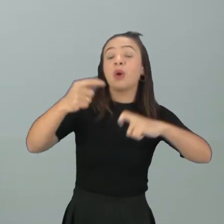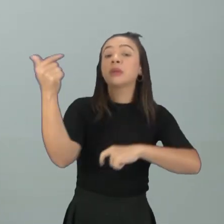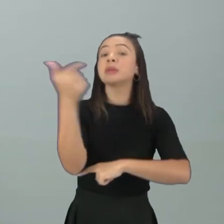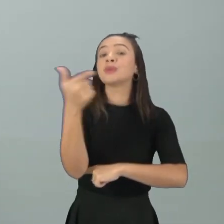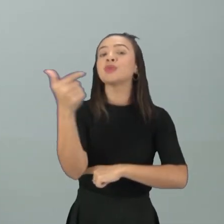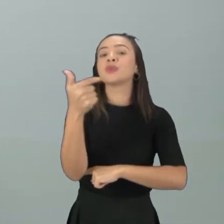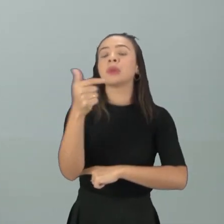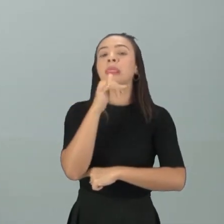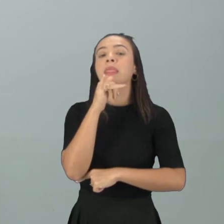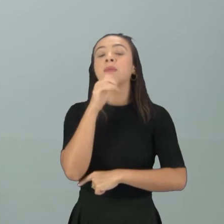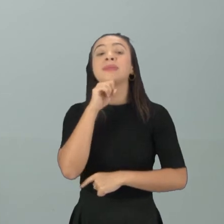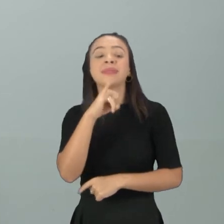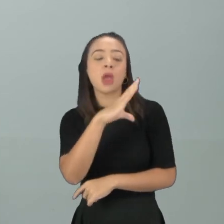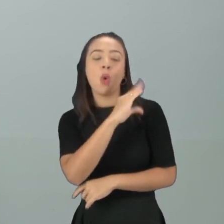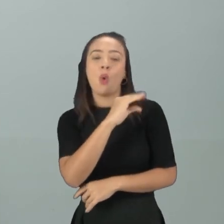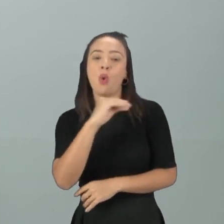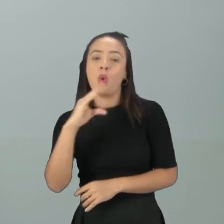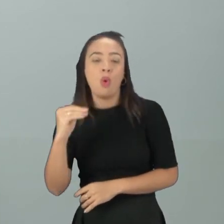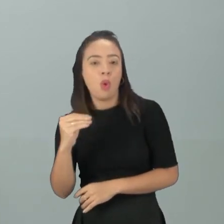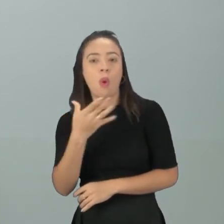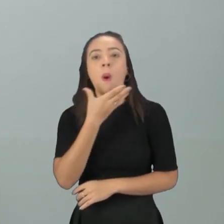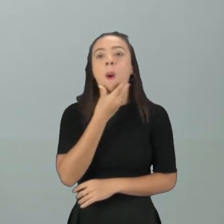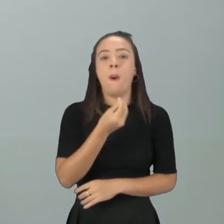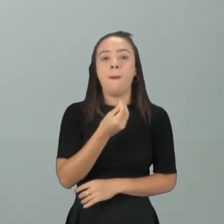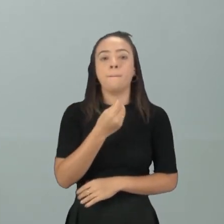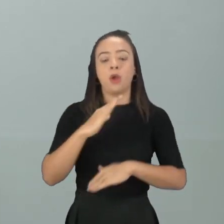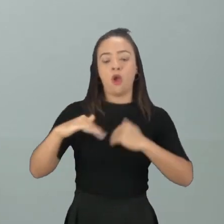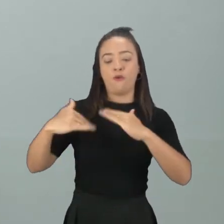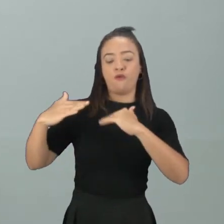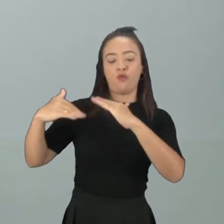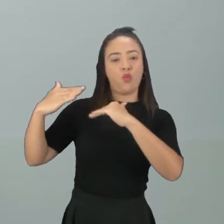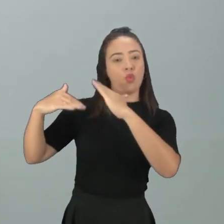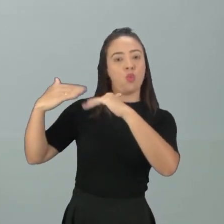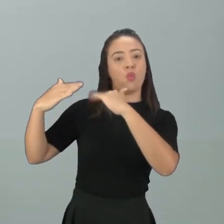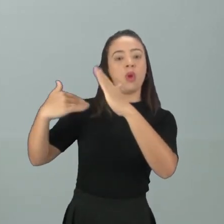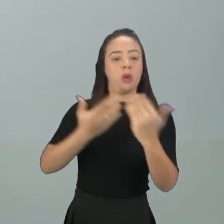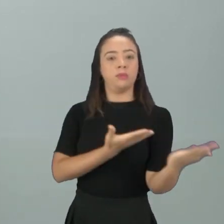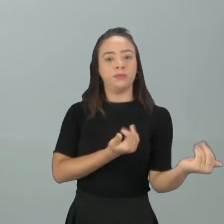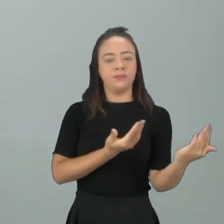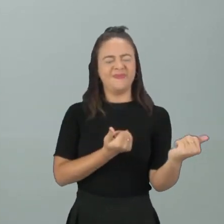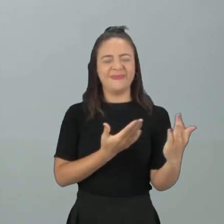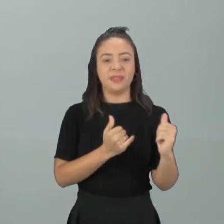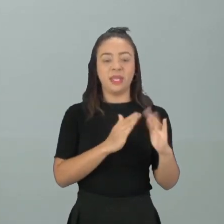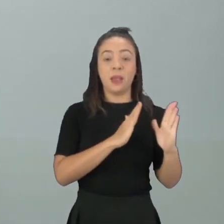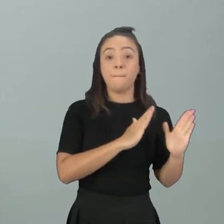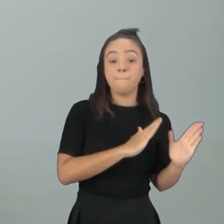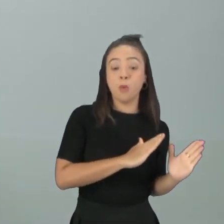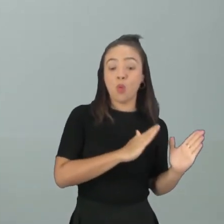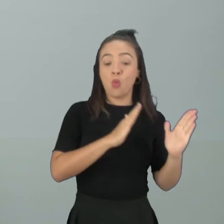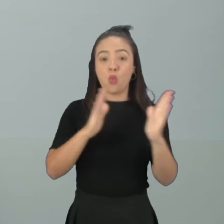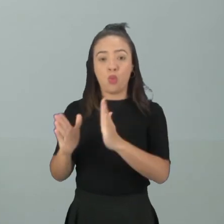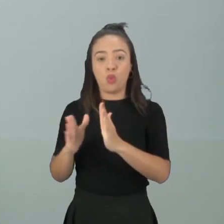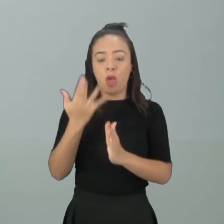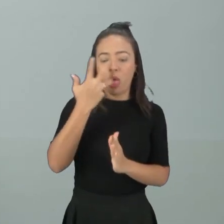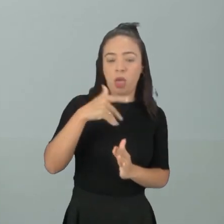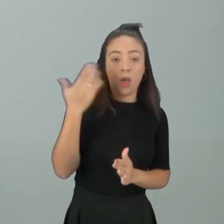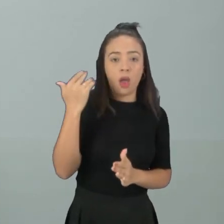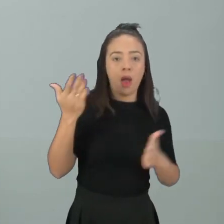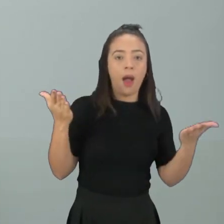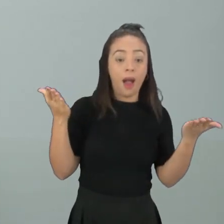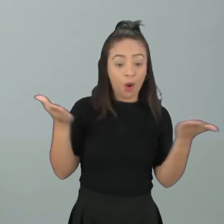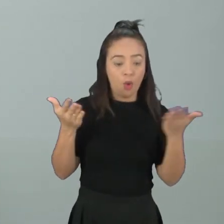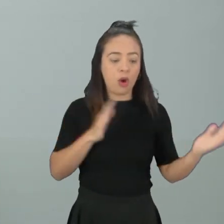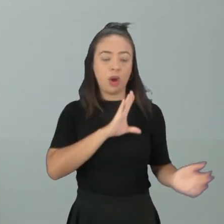Quando o adolescente, o jovem, está passando pelo período de puberdade Em que ele vai deixar de ser uma criança e vai se tornar um